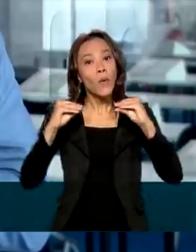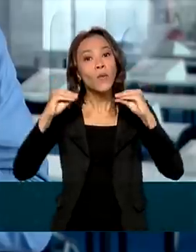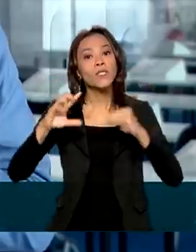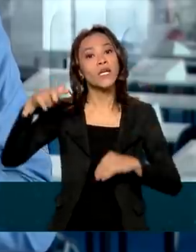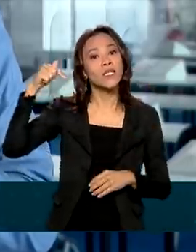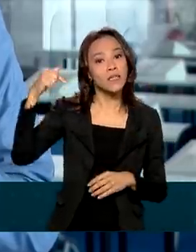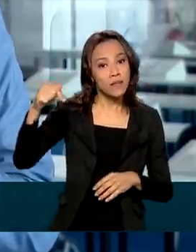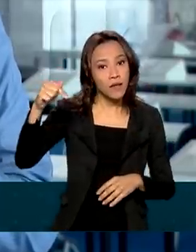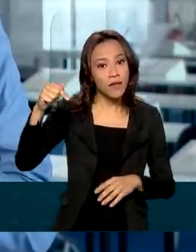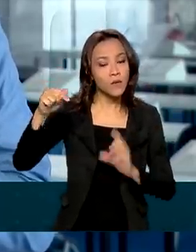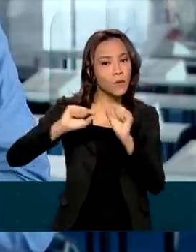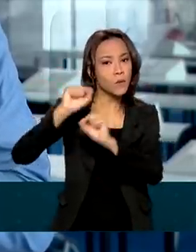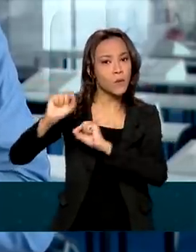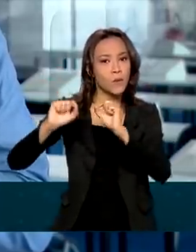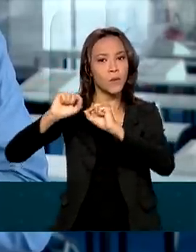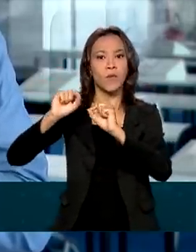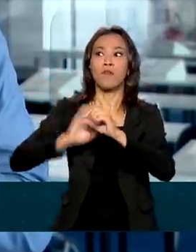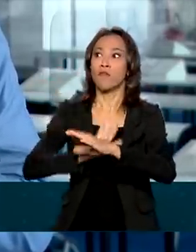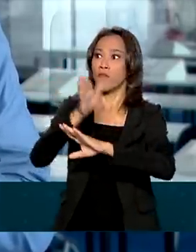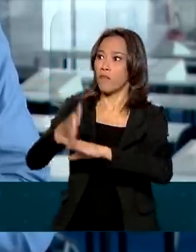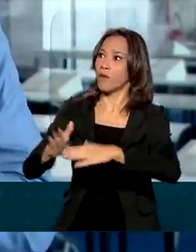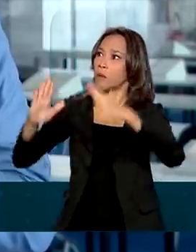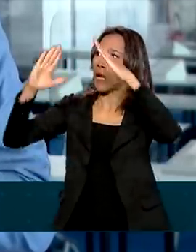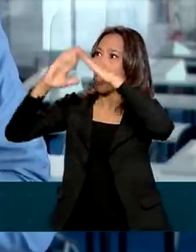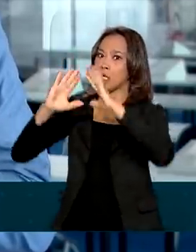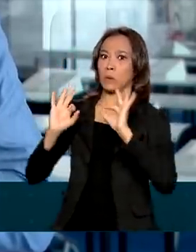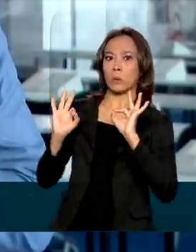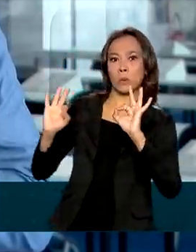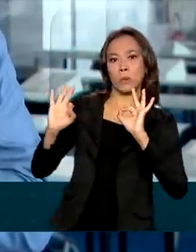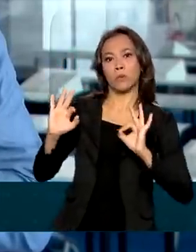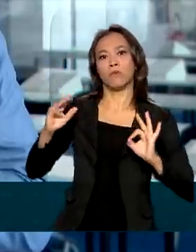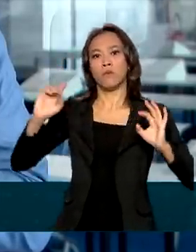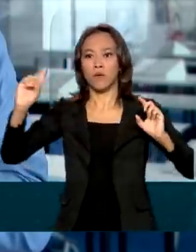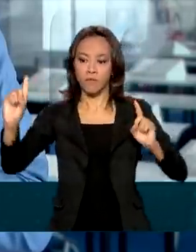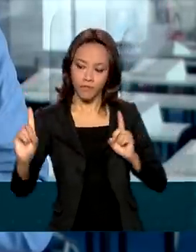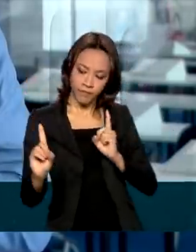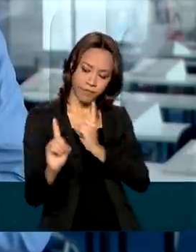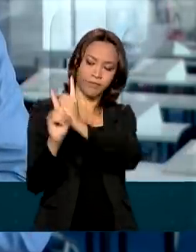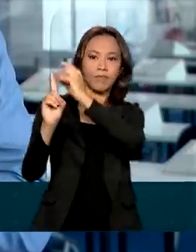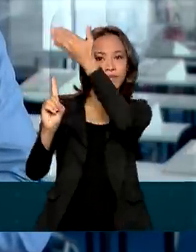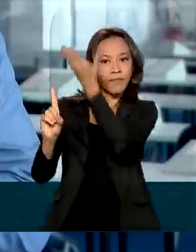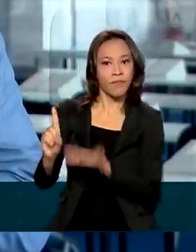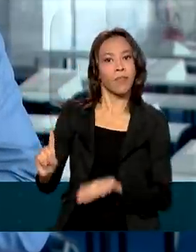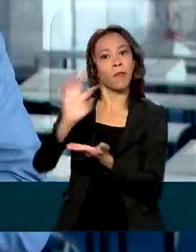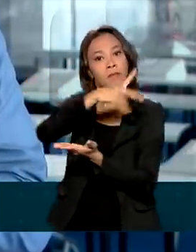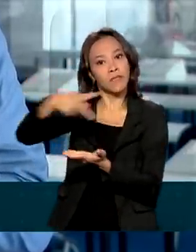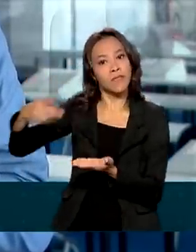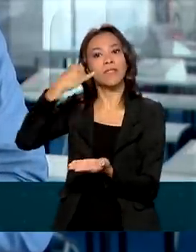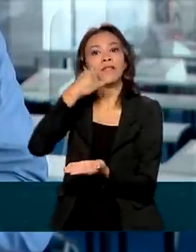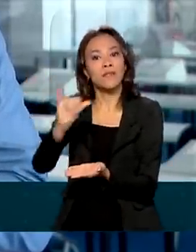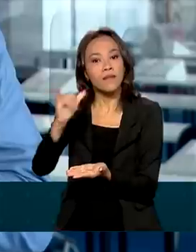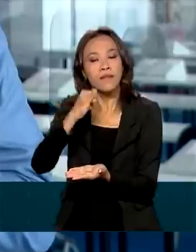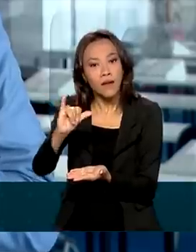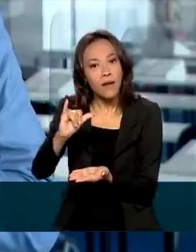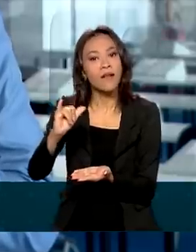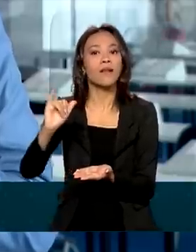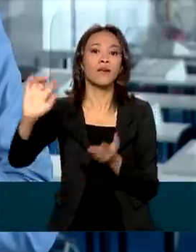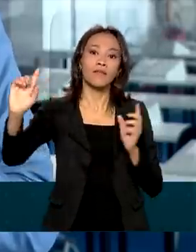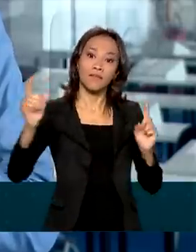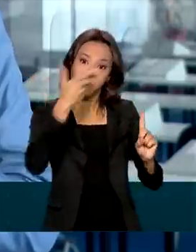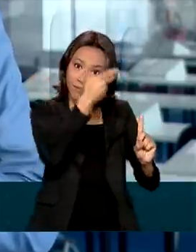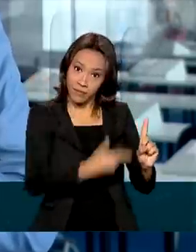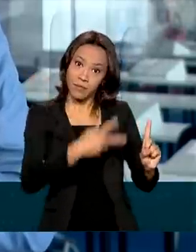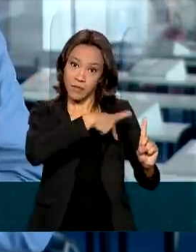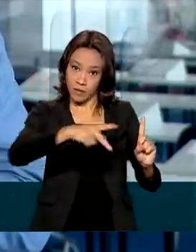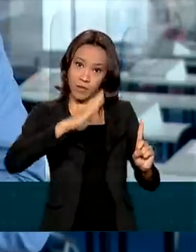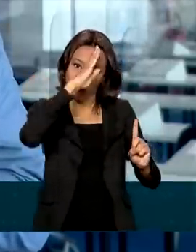às sete horas, no Palácio do Quirial, se encontrará com o presidente italiano, Sérgio Mattarella, um encontro